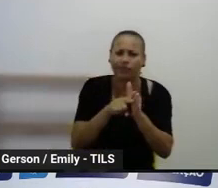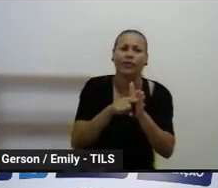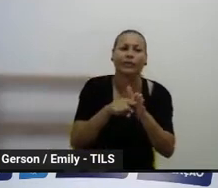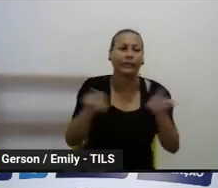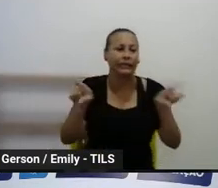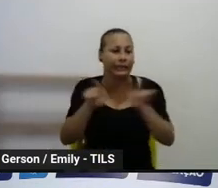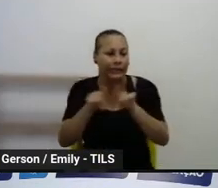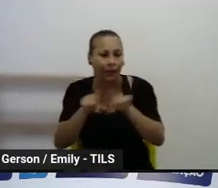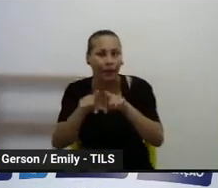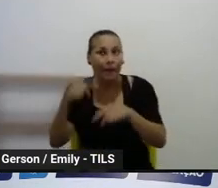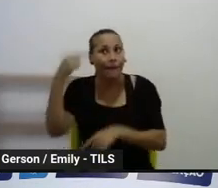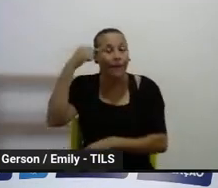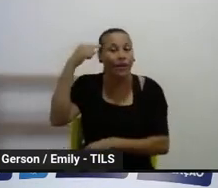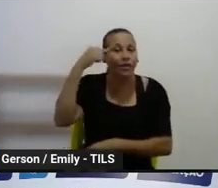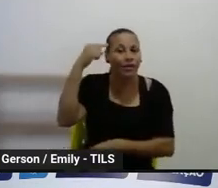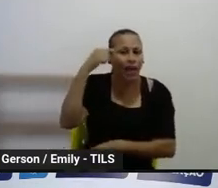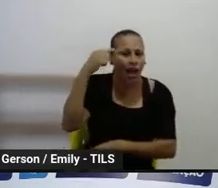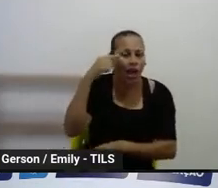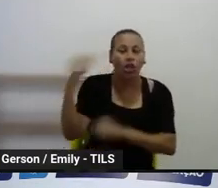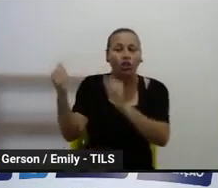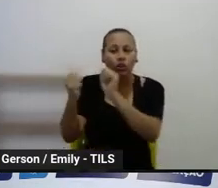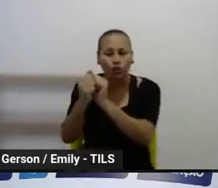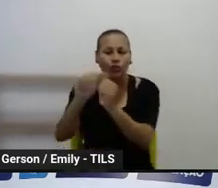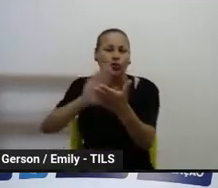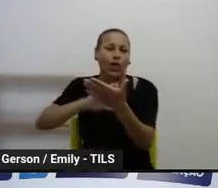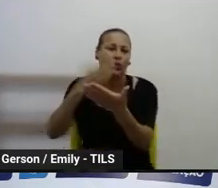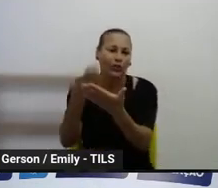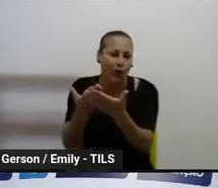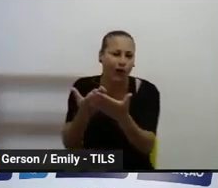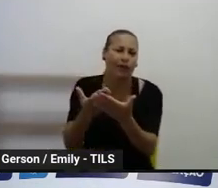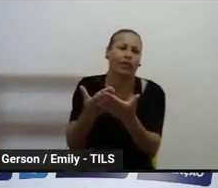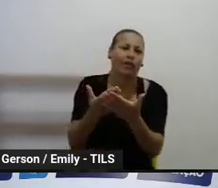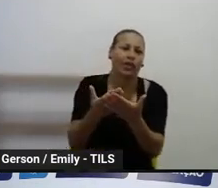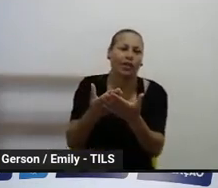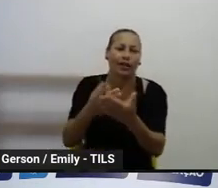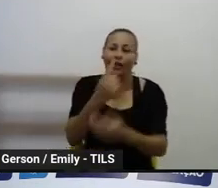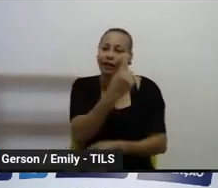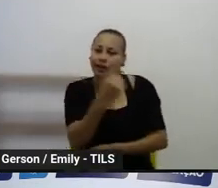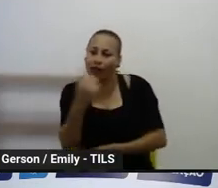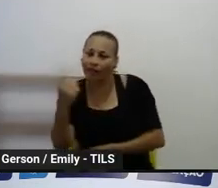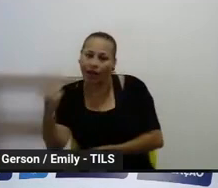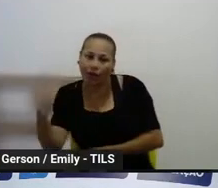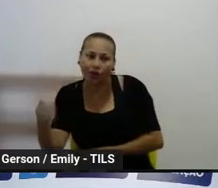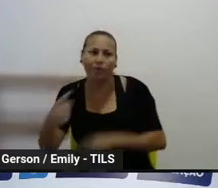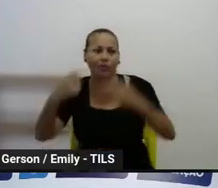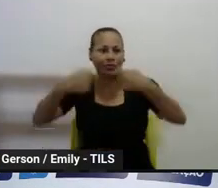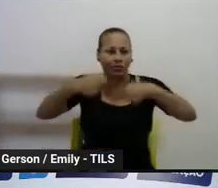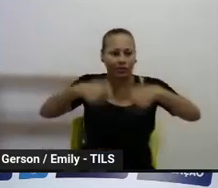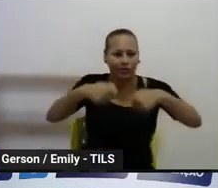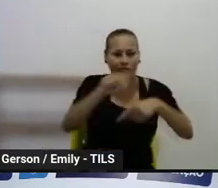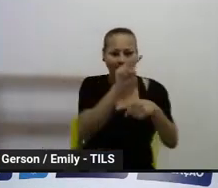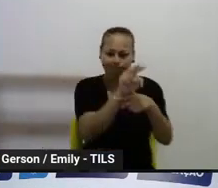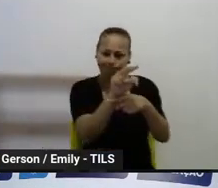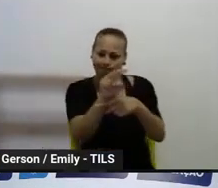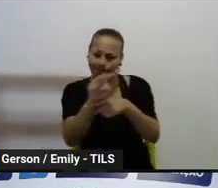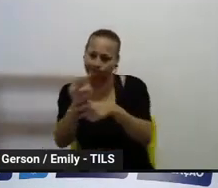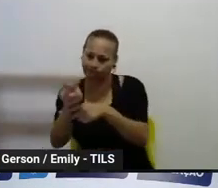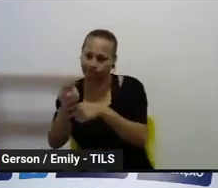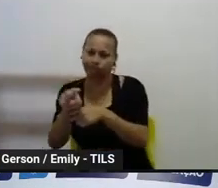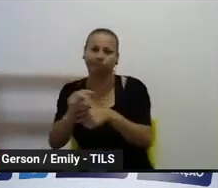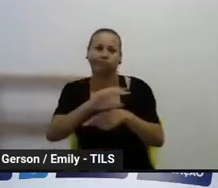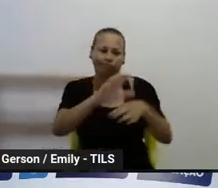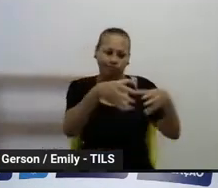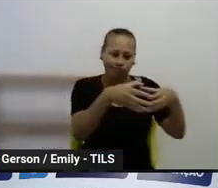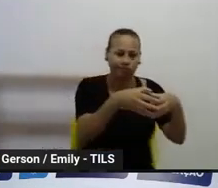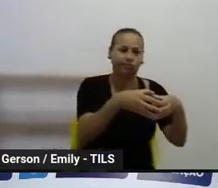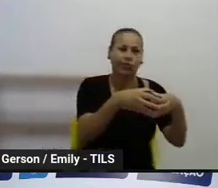também pensar intervenções junto com a escola. Então, cada articulador ficará responsável por um quantitativo